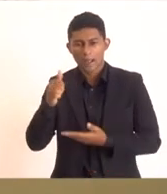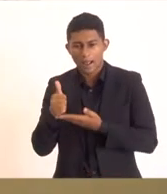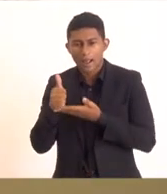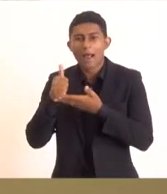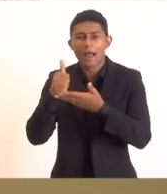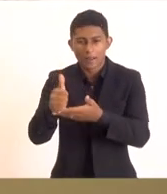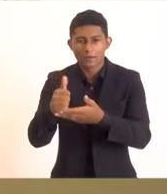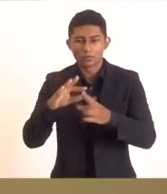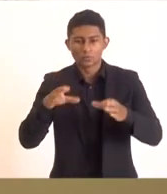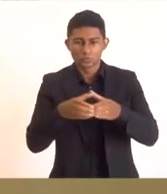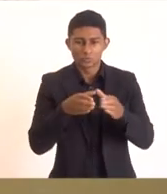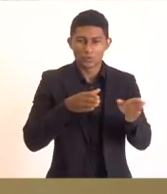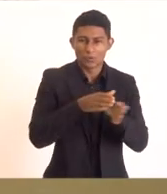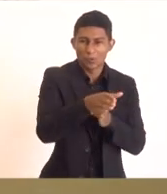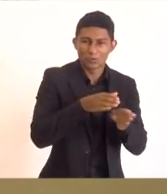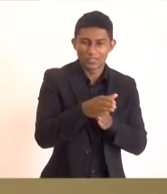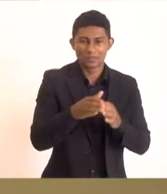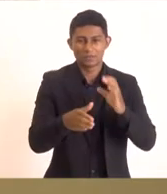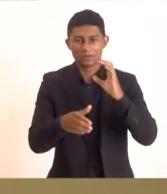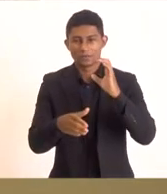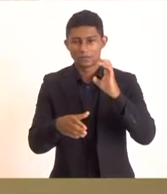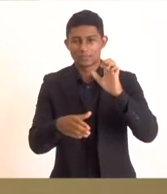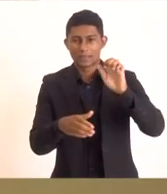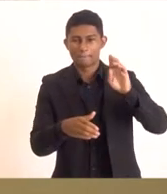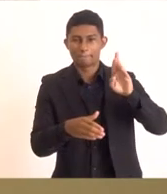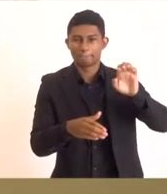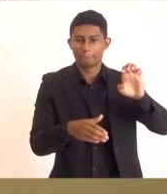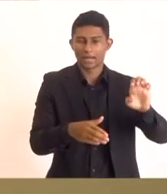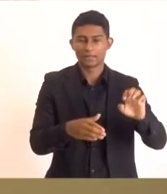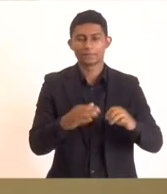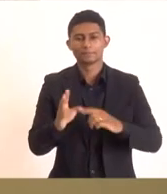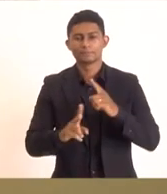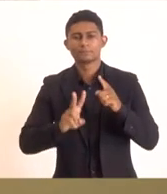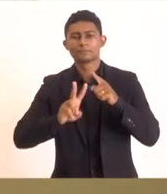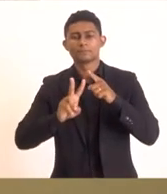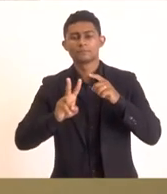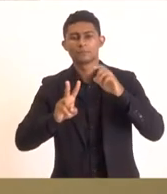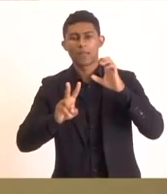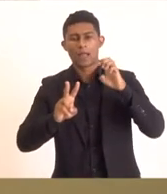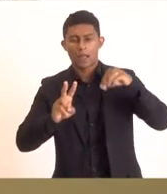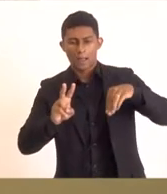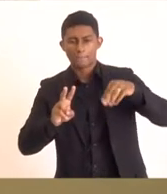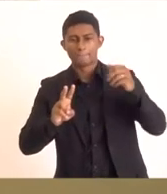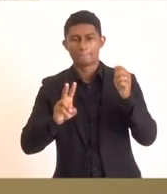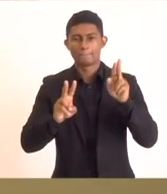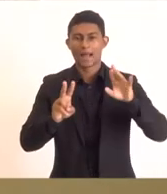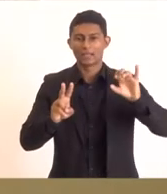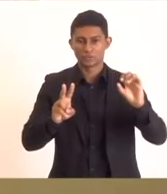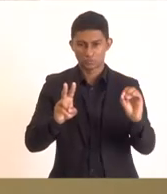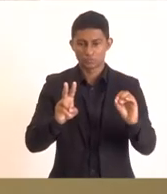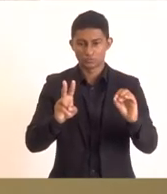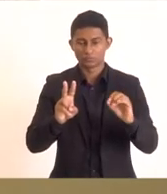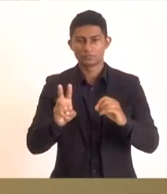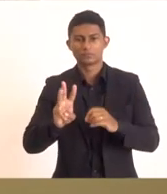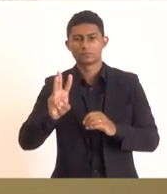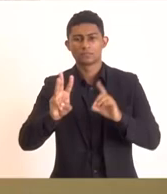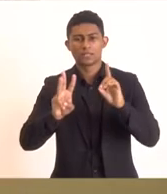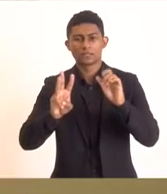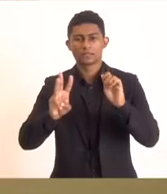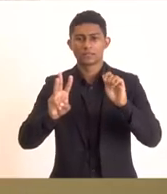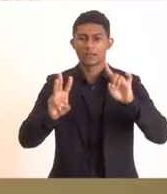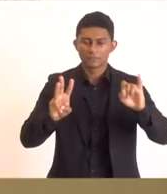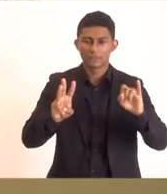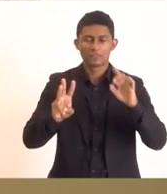do Conselho Deliberativo do SEBRAE, Márcio Luiz, do Observador do CEPERJ, Davi Barreto,